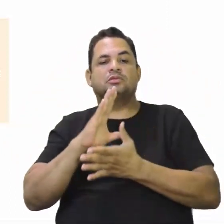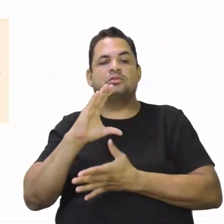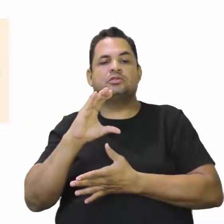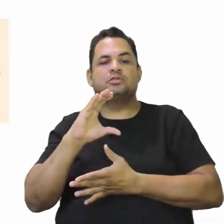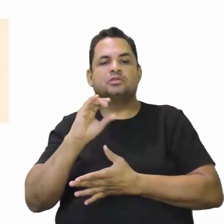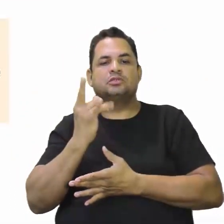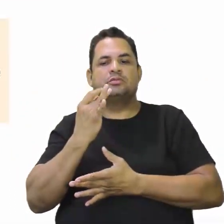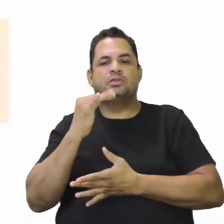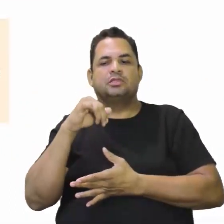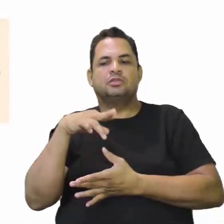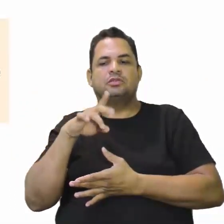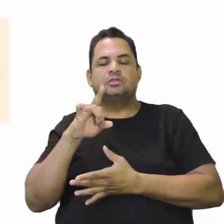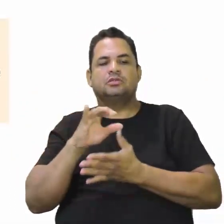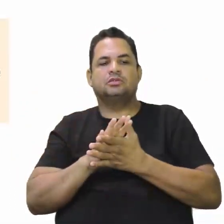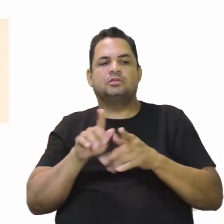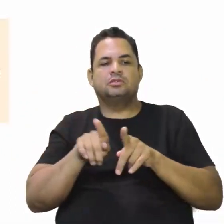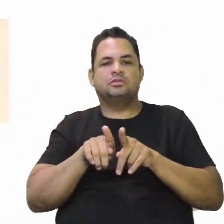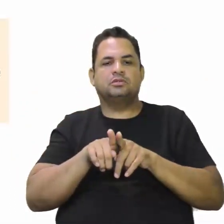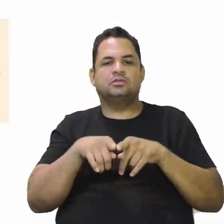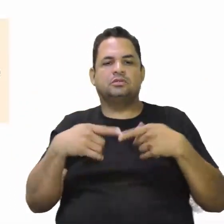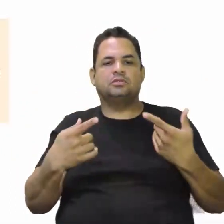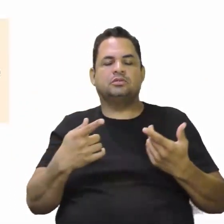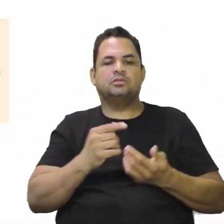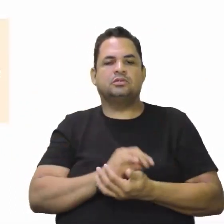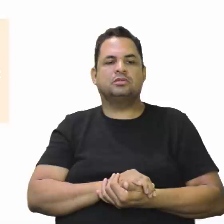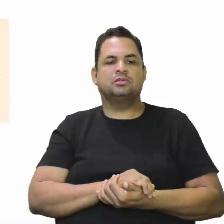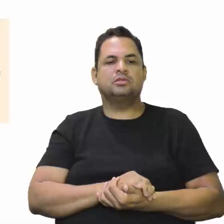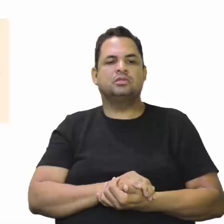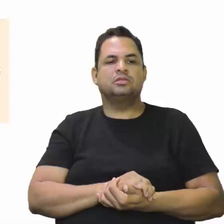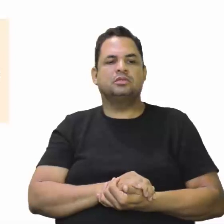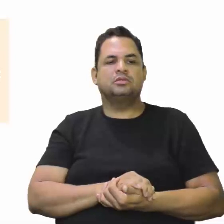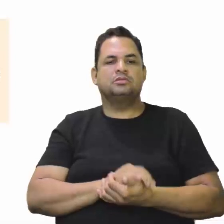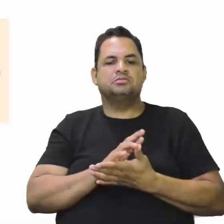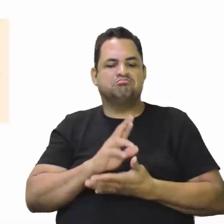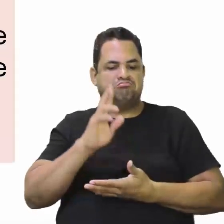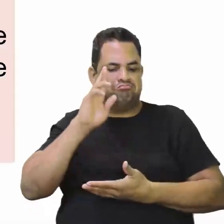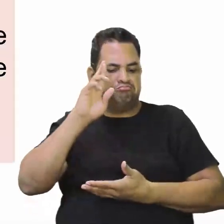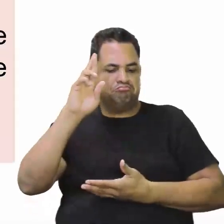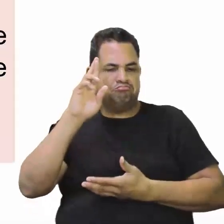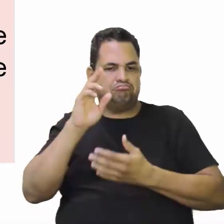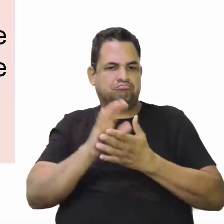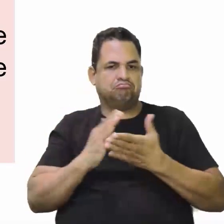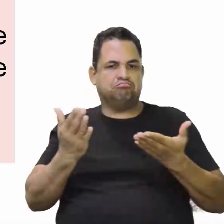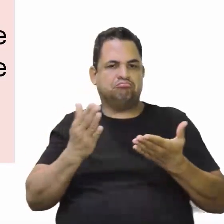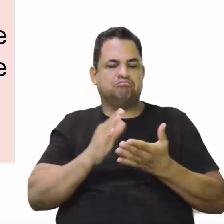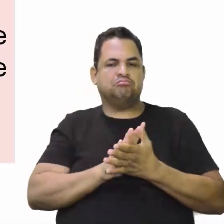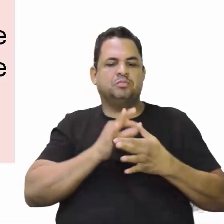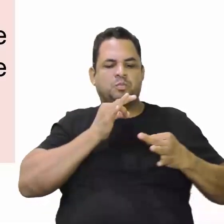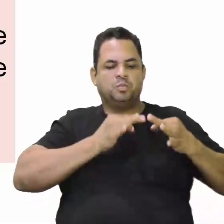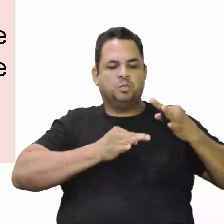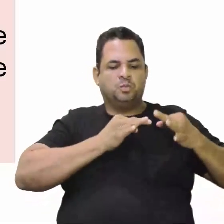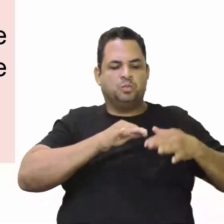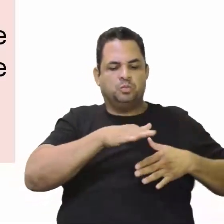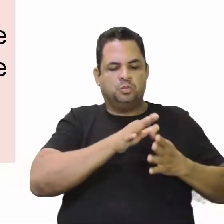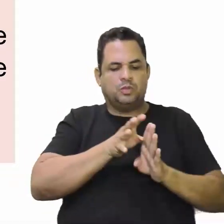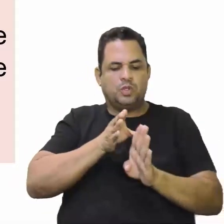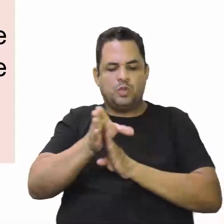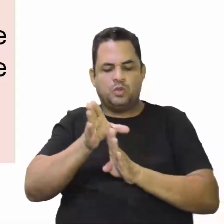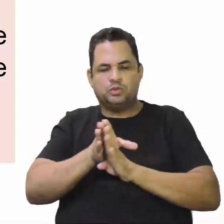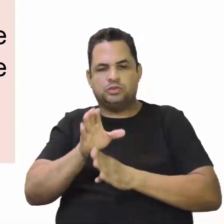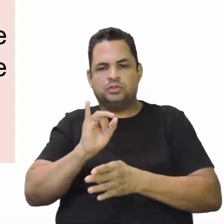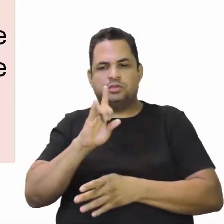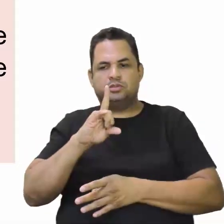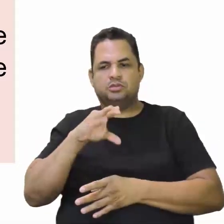Também os chapetones dominando aí as audiências. Dominavam as audiências, dominavam o Conselho das Índias,